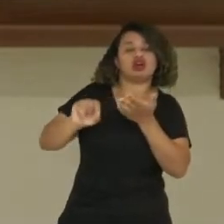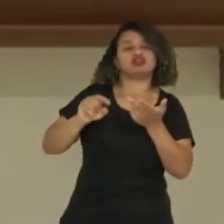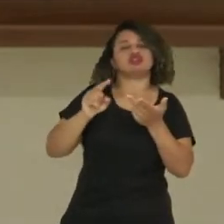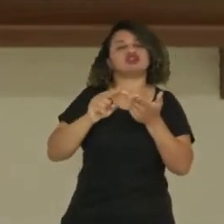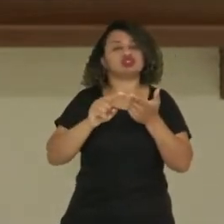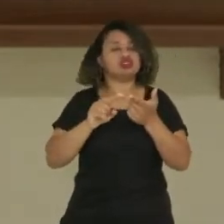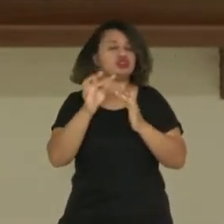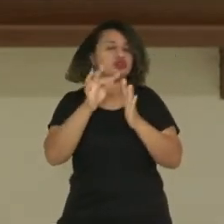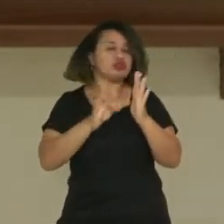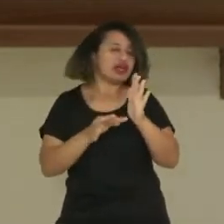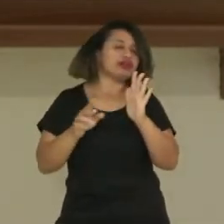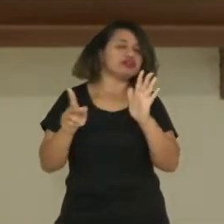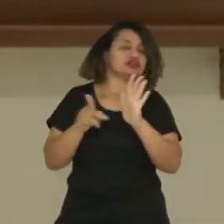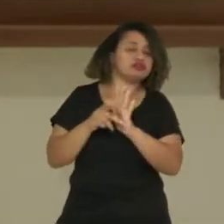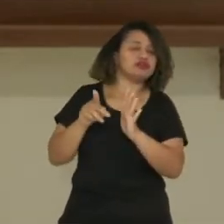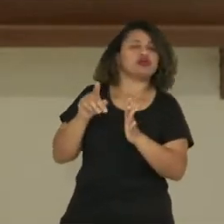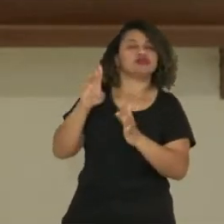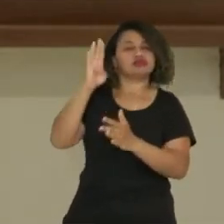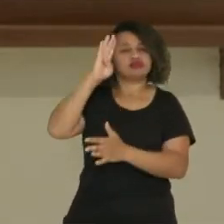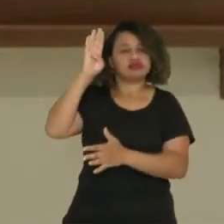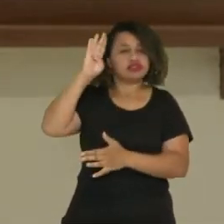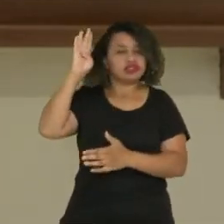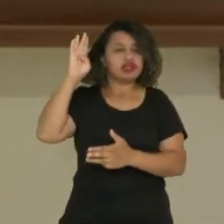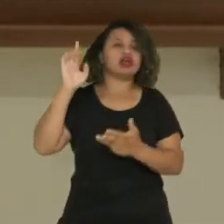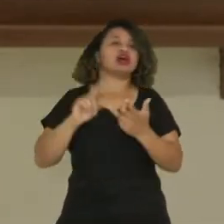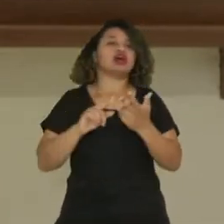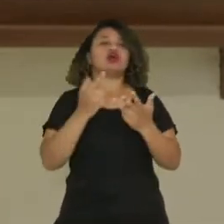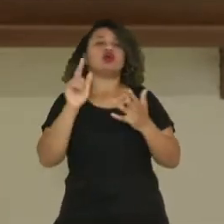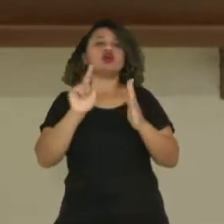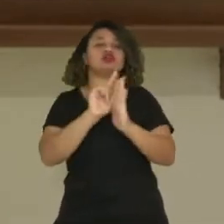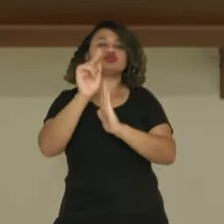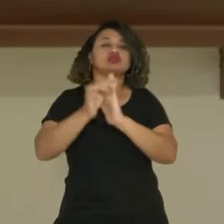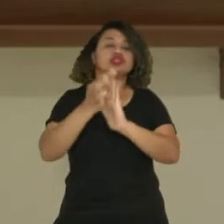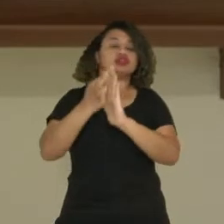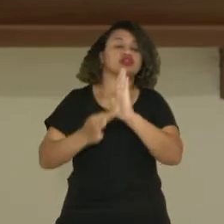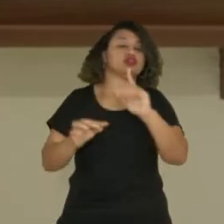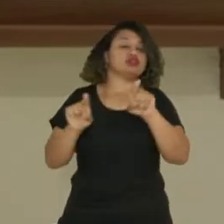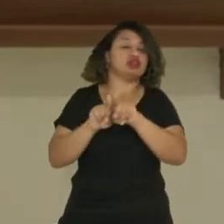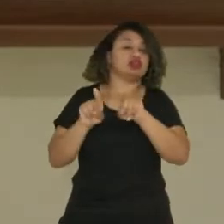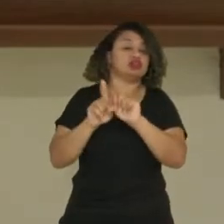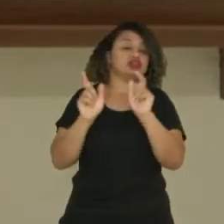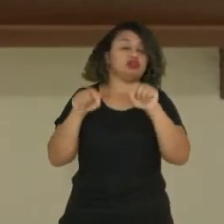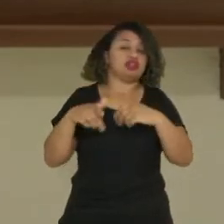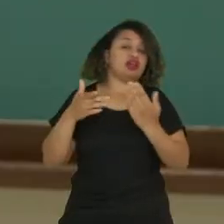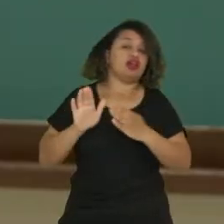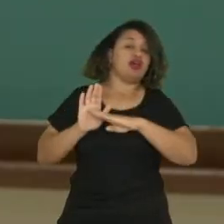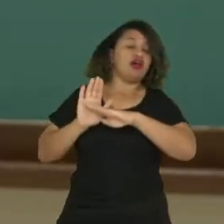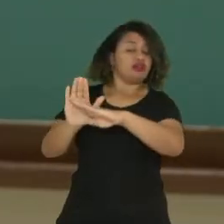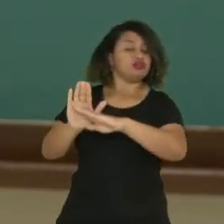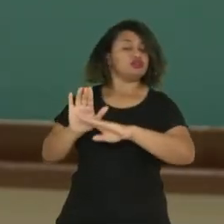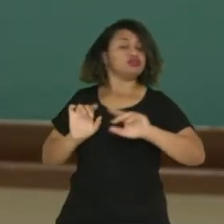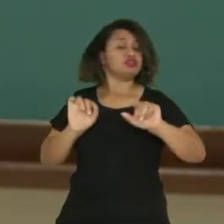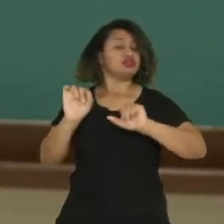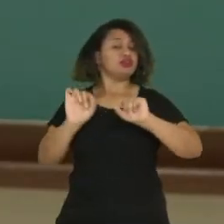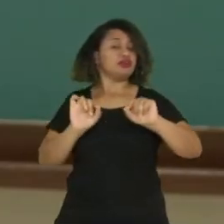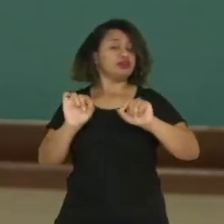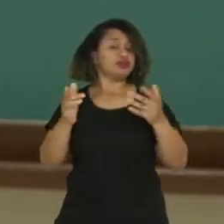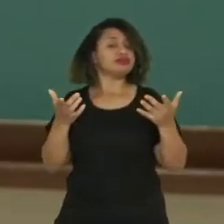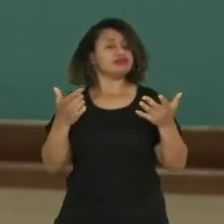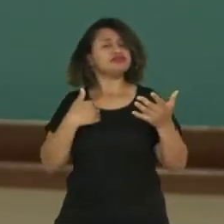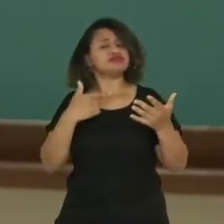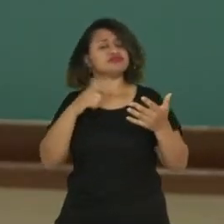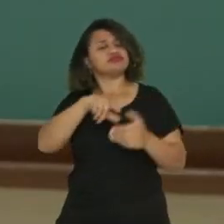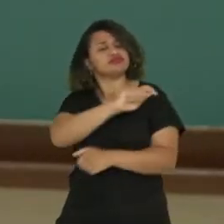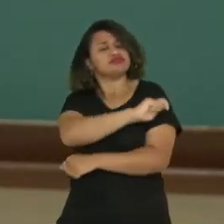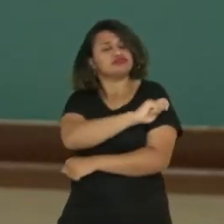monografias, por vezes outros gêneros textuais, auxiliando muitas vezes o